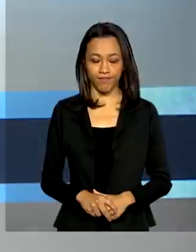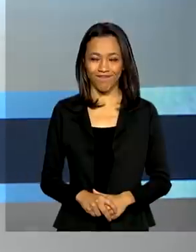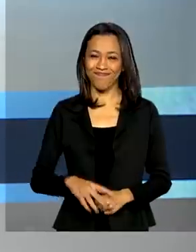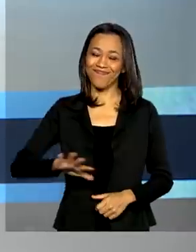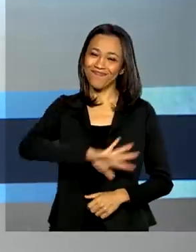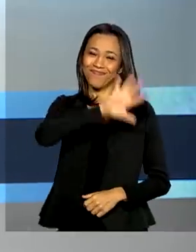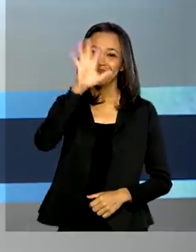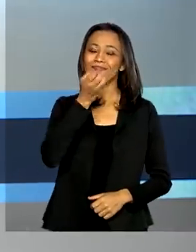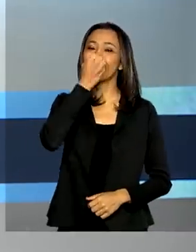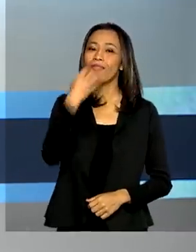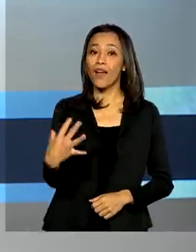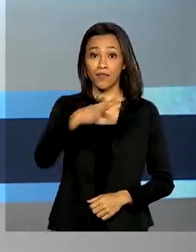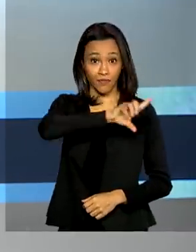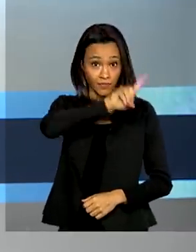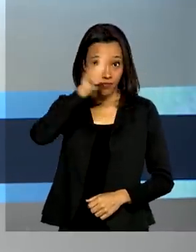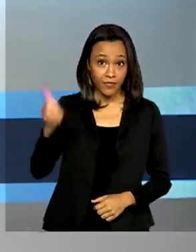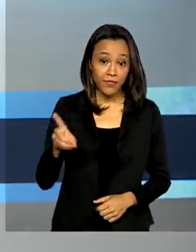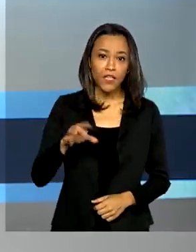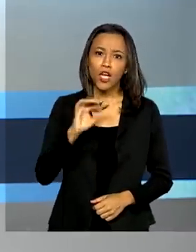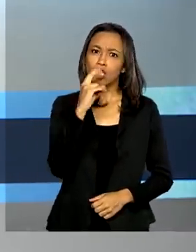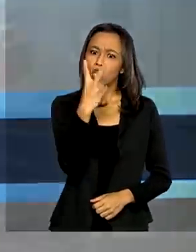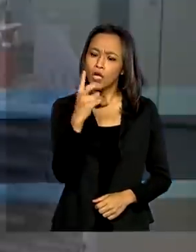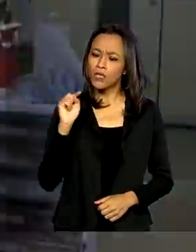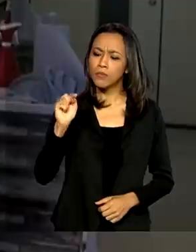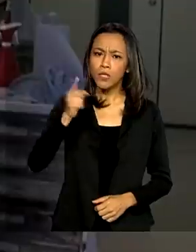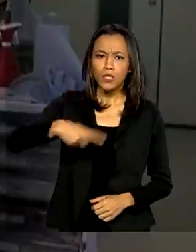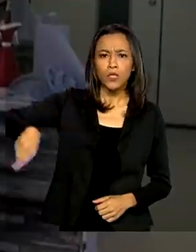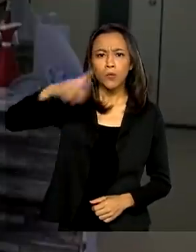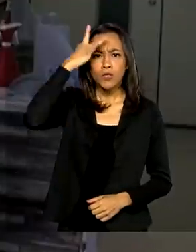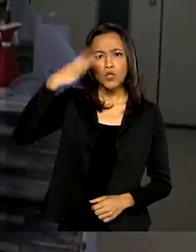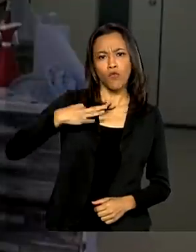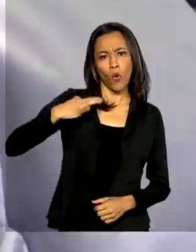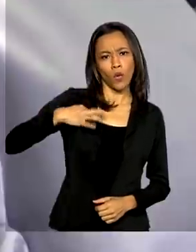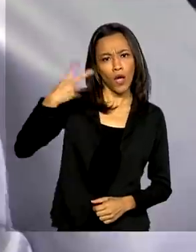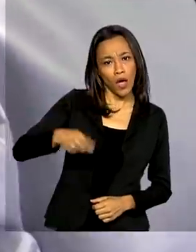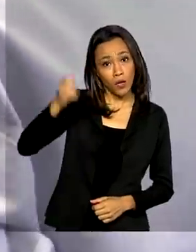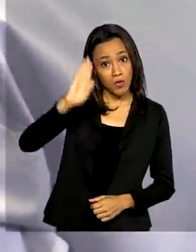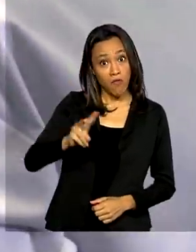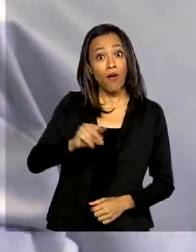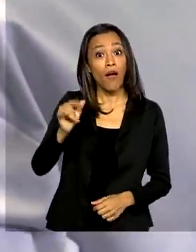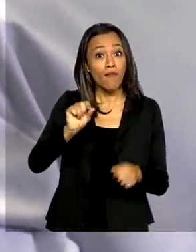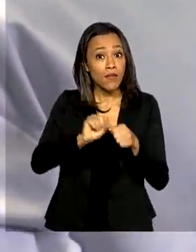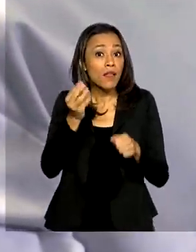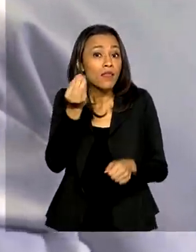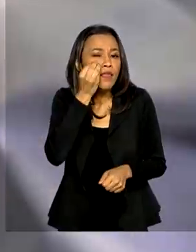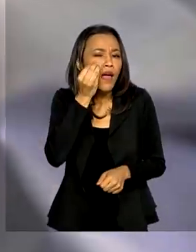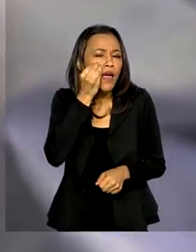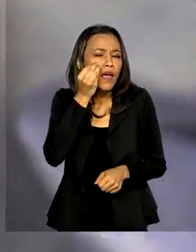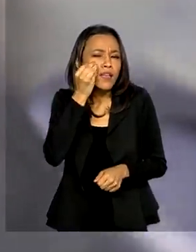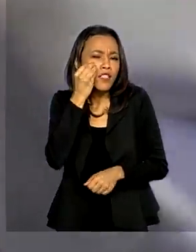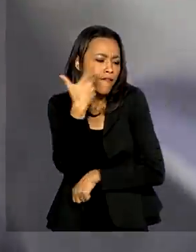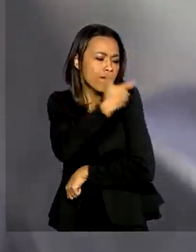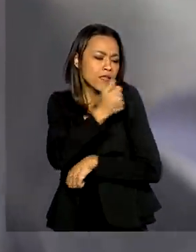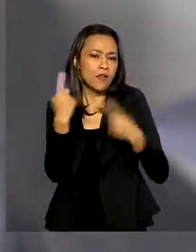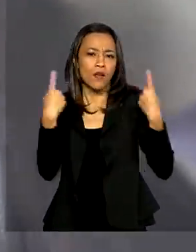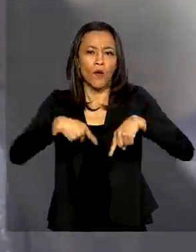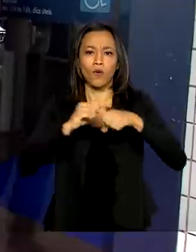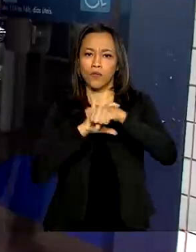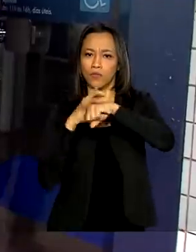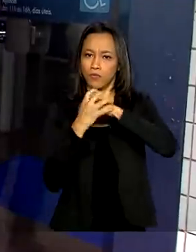Olá, bom dia. 2 mil voluntários brasileiros vão fazer testes para a vacina contra o coronavírus.